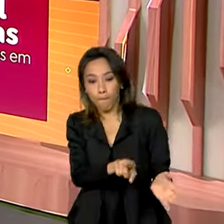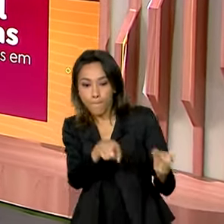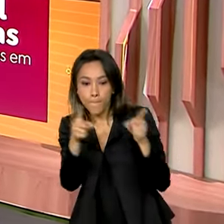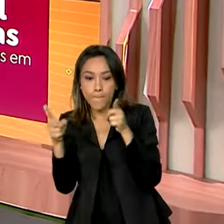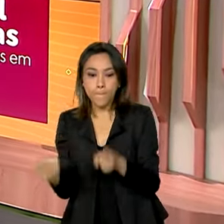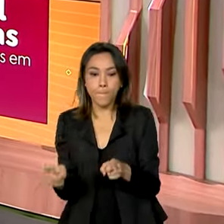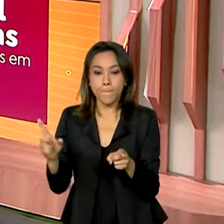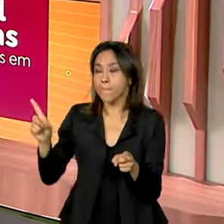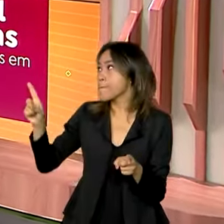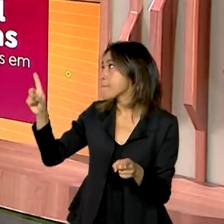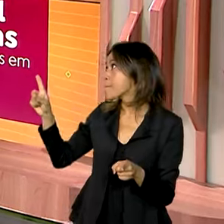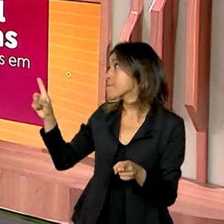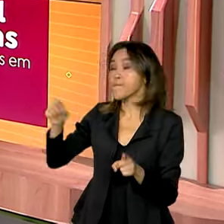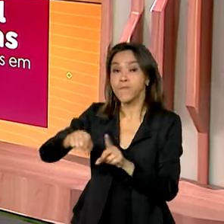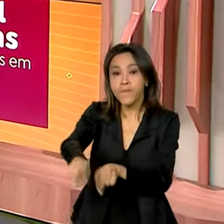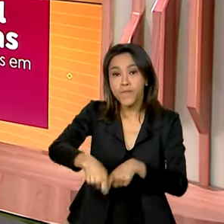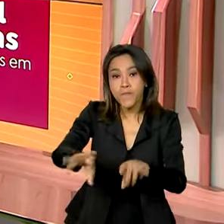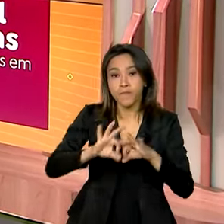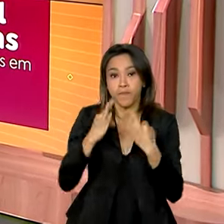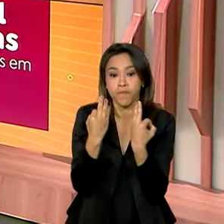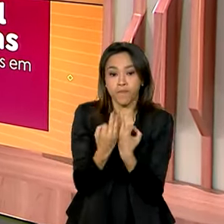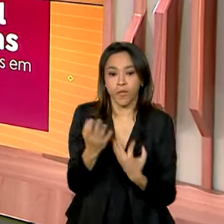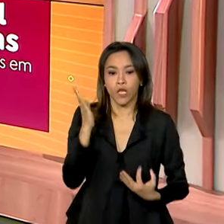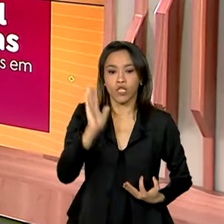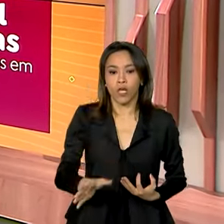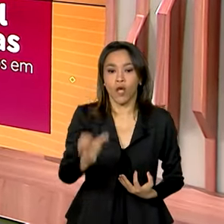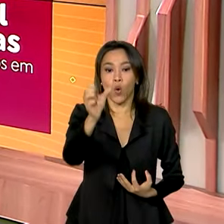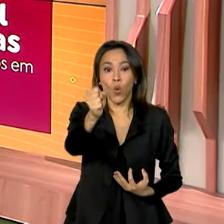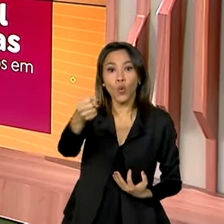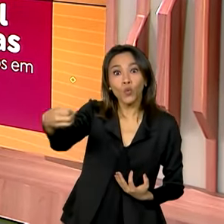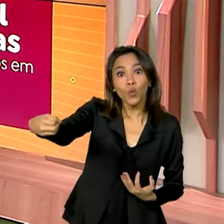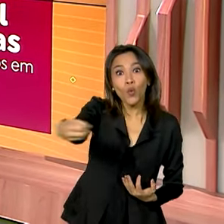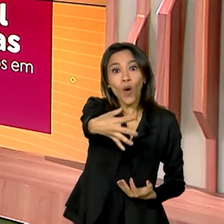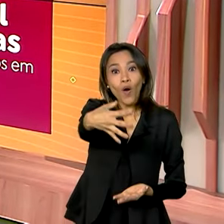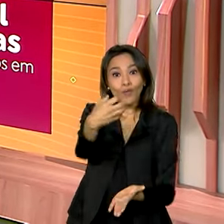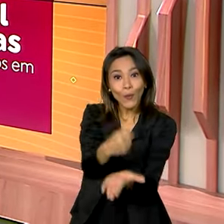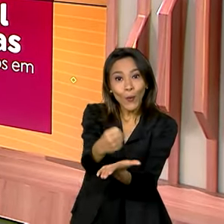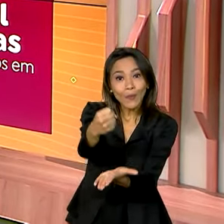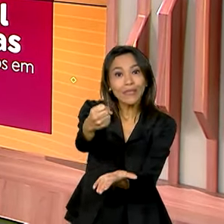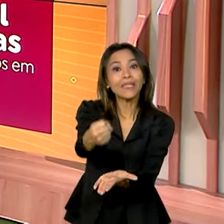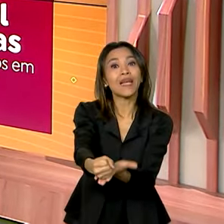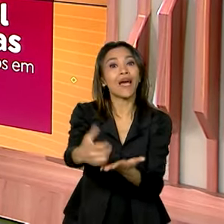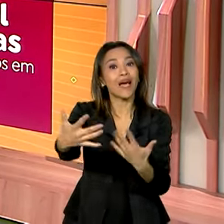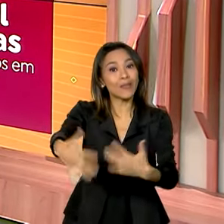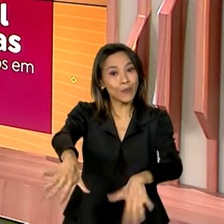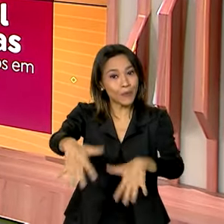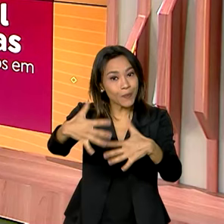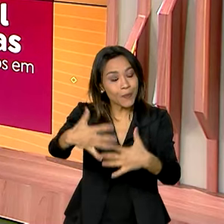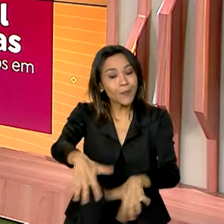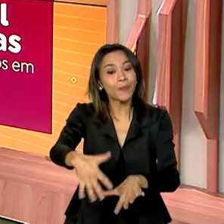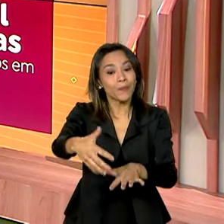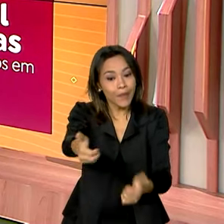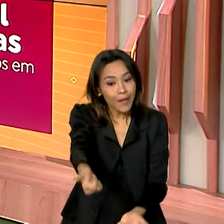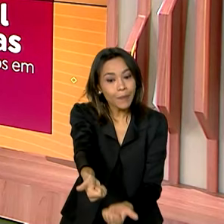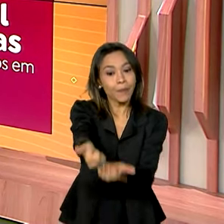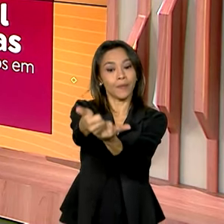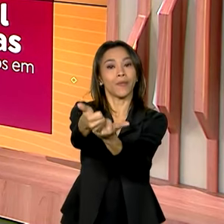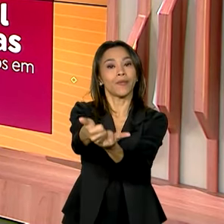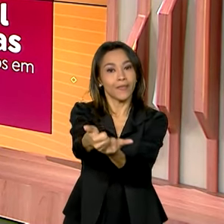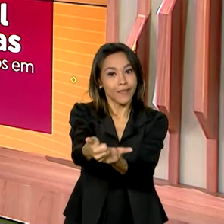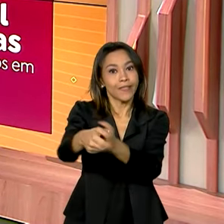familiar, a cidade teve oito novos contratos do Pronaf assinados para financiar a agricultura